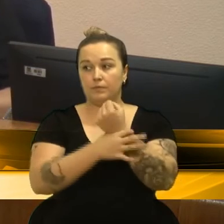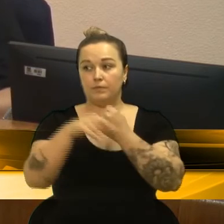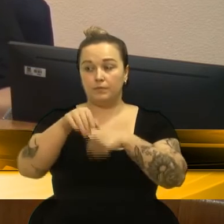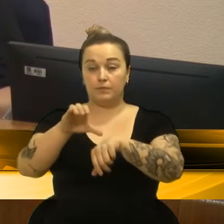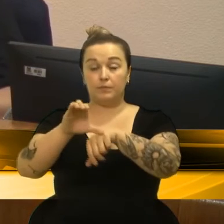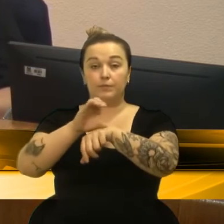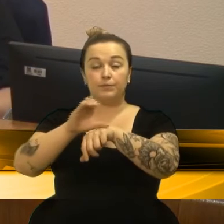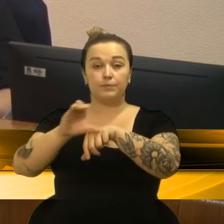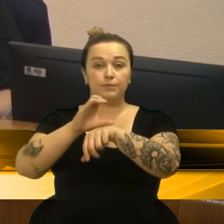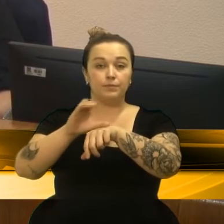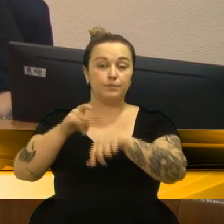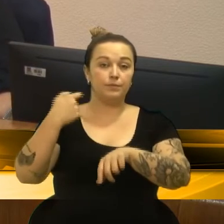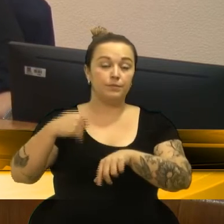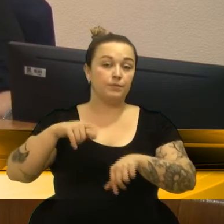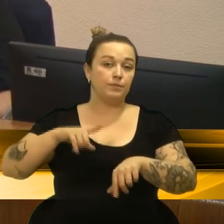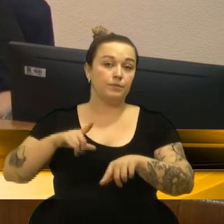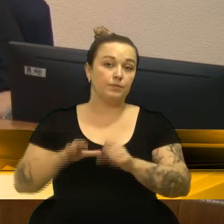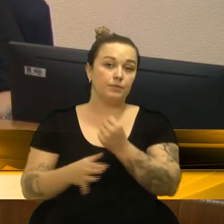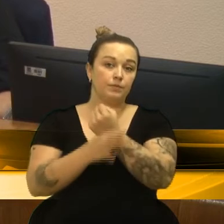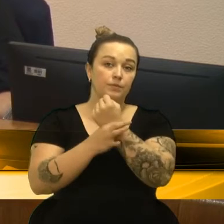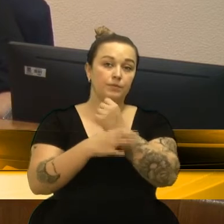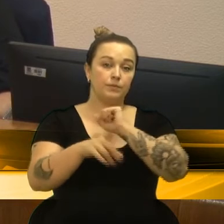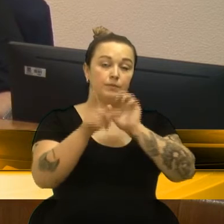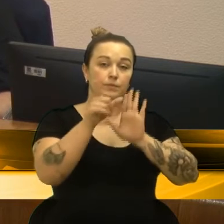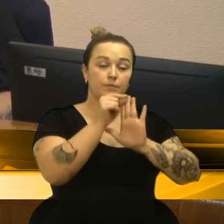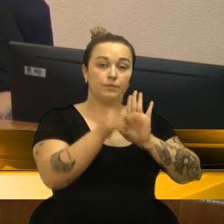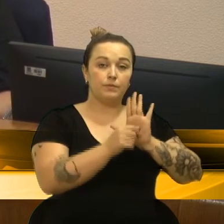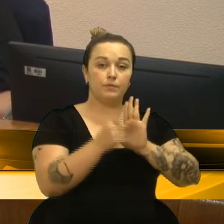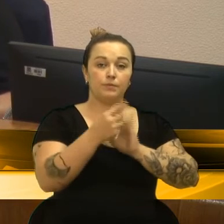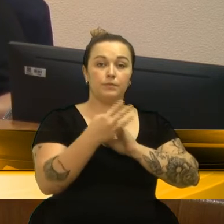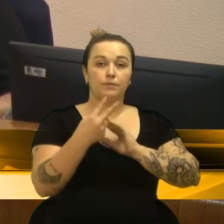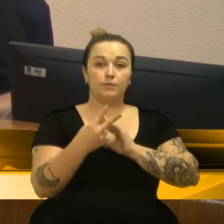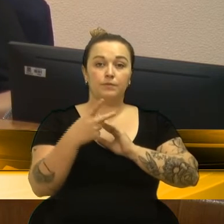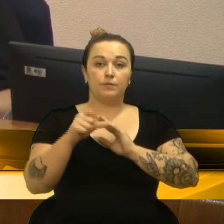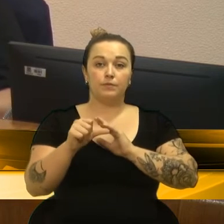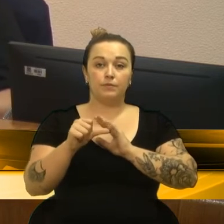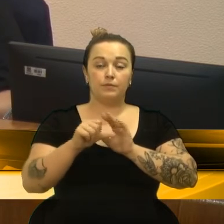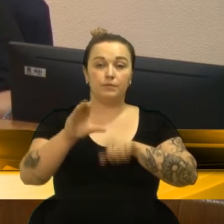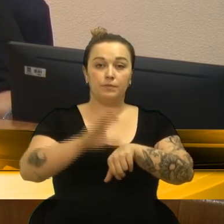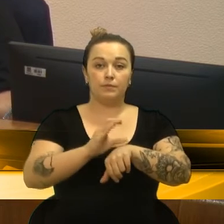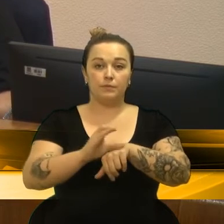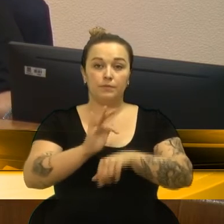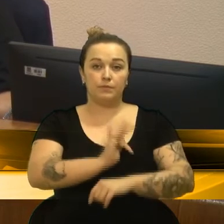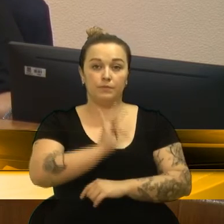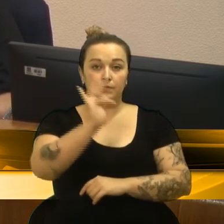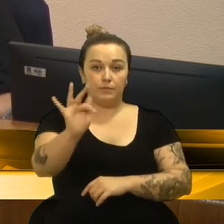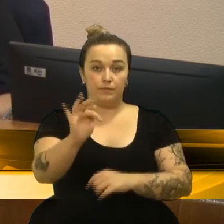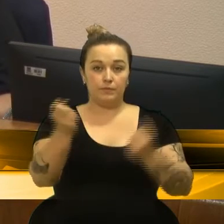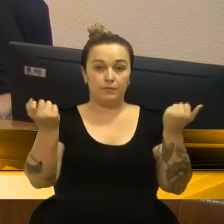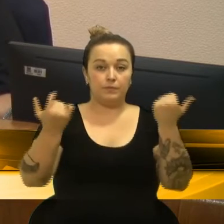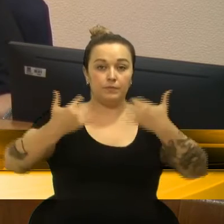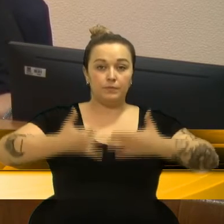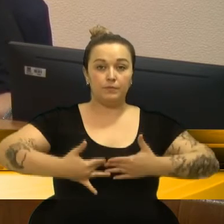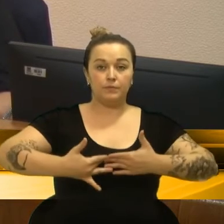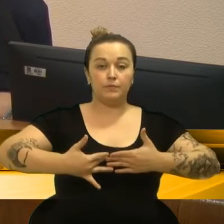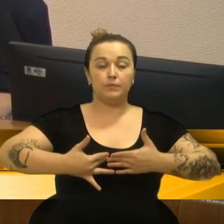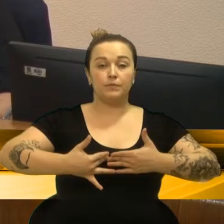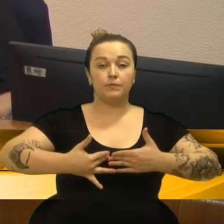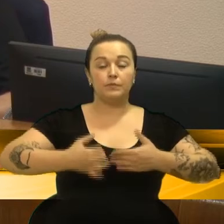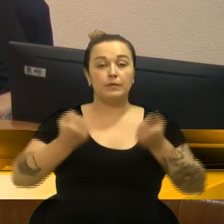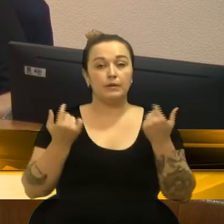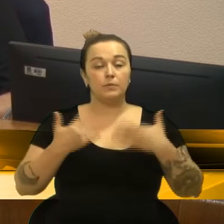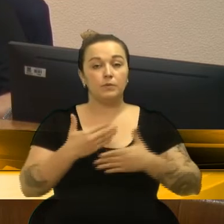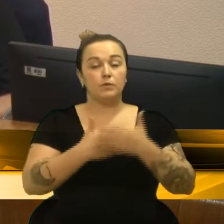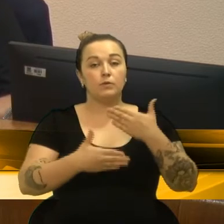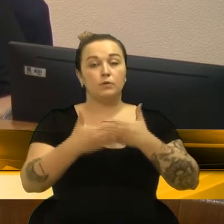promovendo as medidas necessárias à sua garantia, artigo 129.2 da Constituição Federal. Considerando o disposto no artigo 196 da Constituição